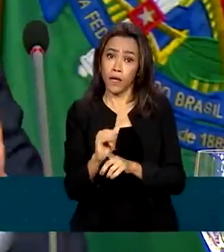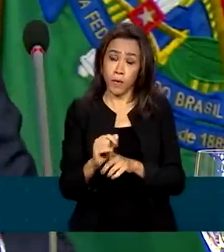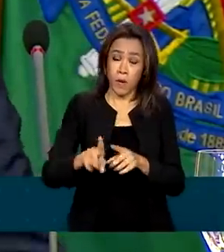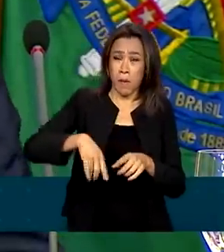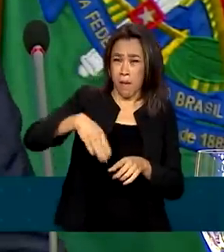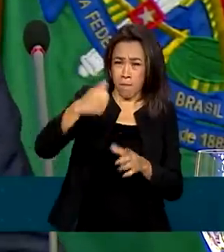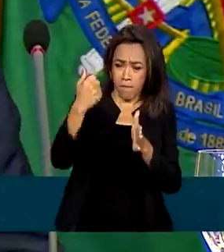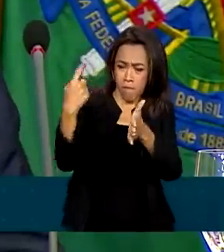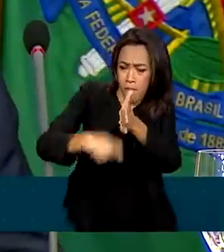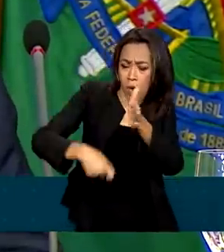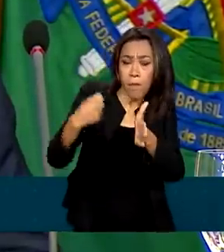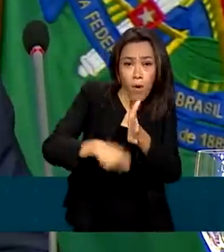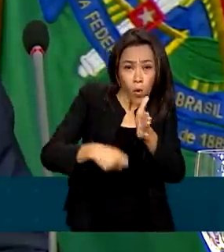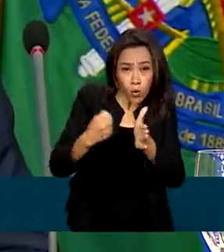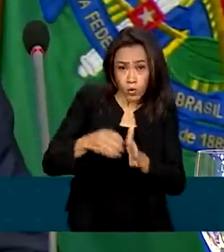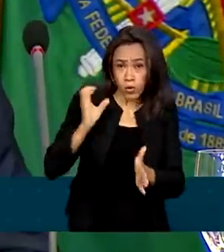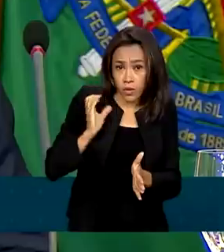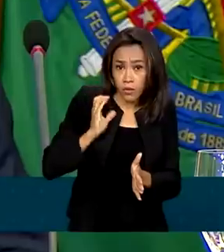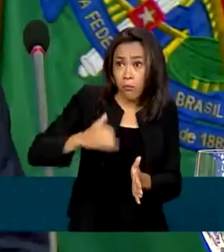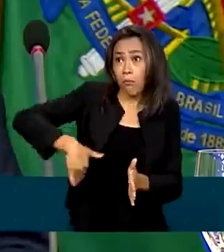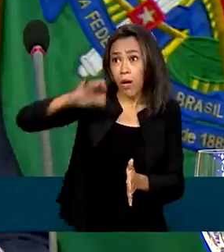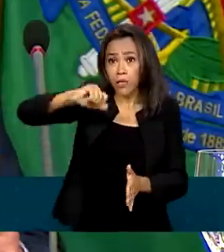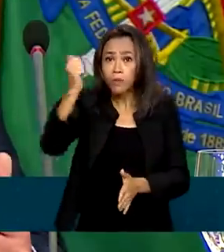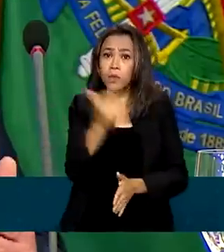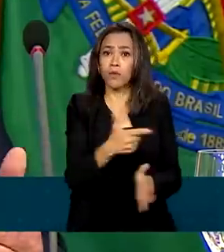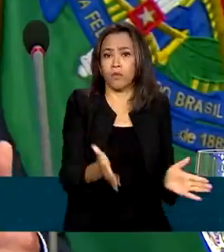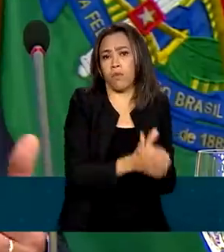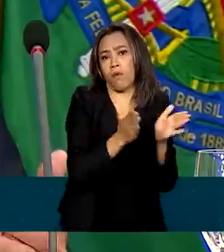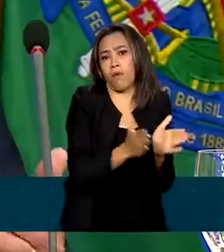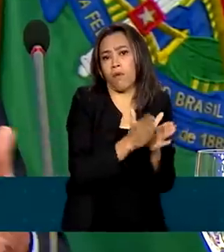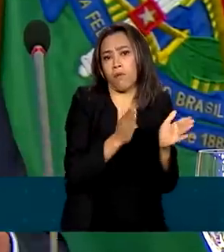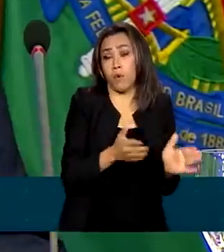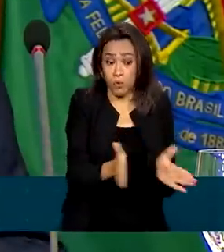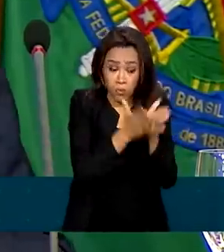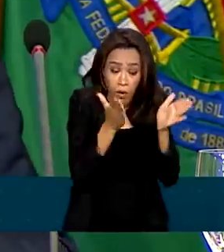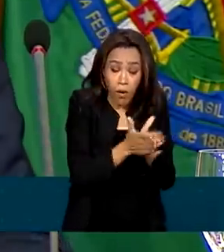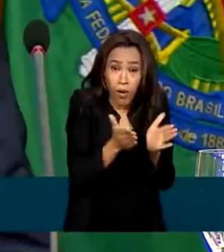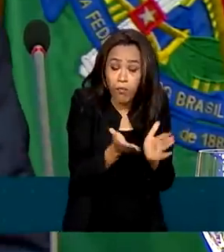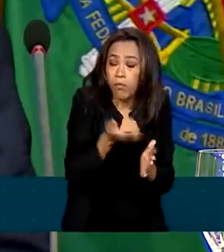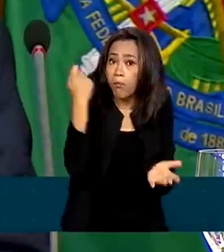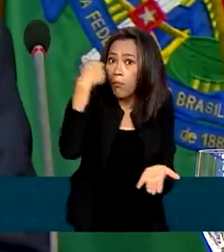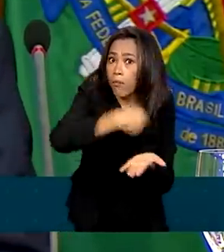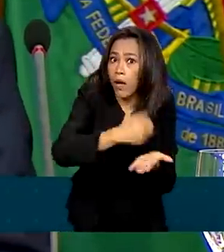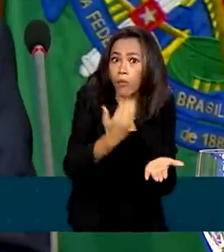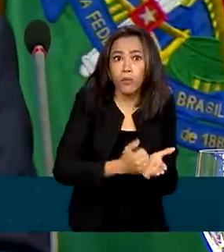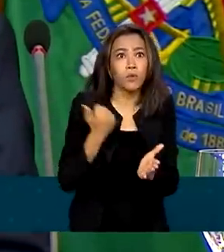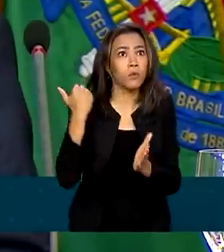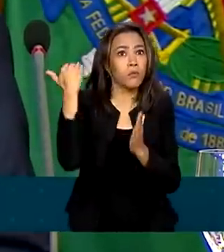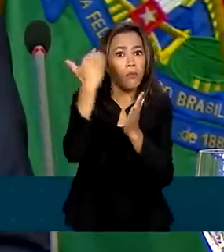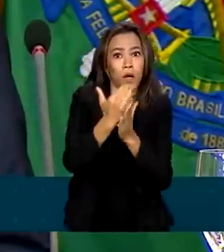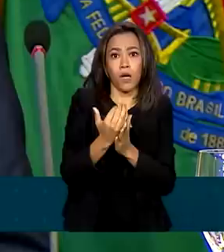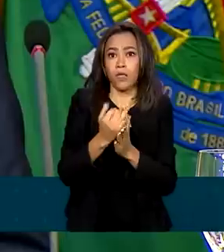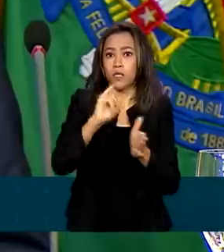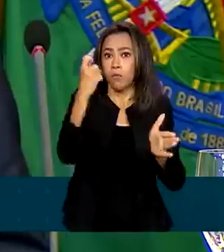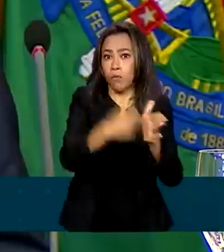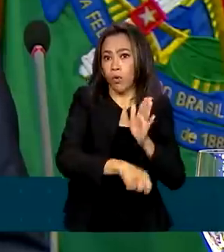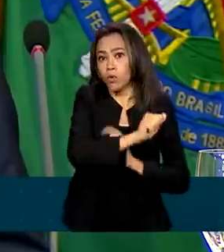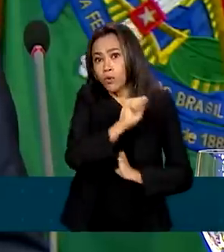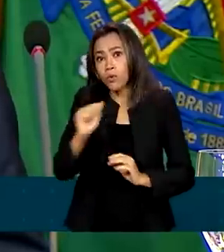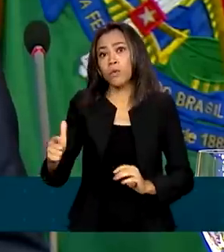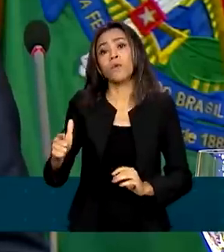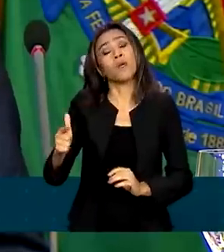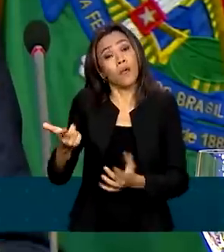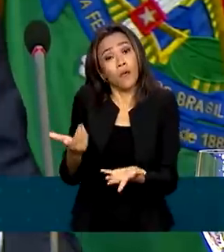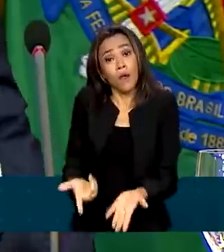do que os pobres, porque hoje os pobres comparativamente pagam mais impostos do que os ricos. E é preciso que a gente